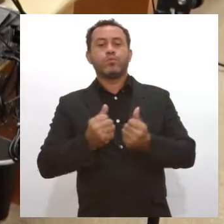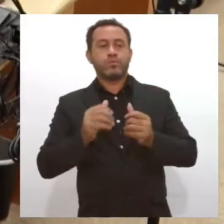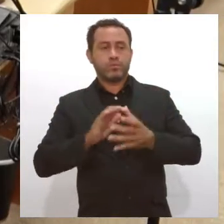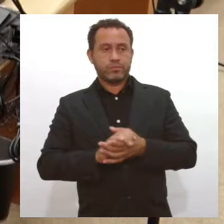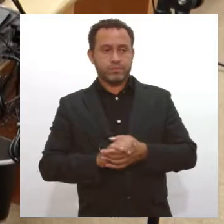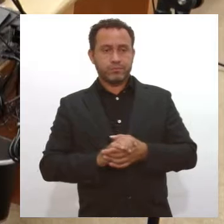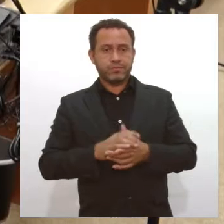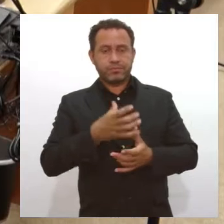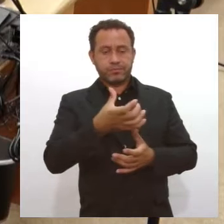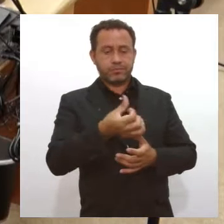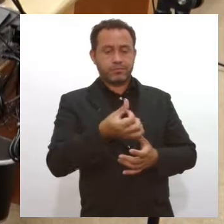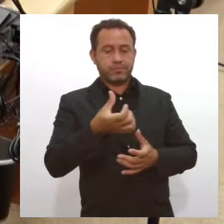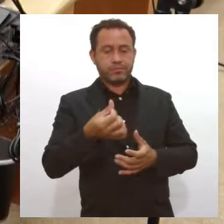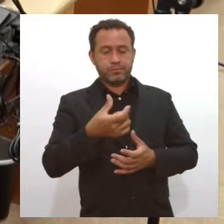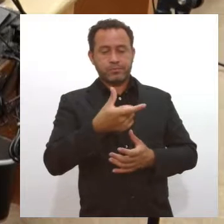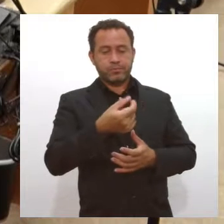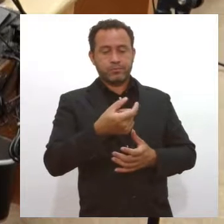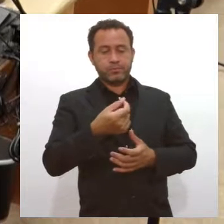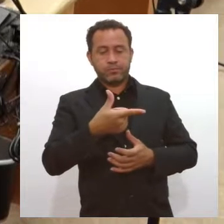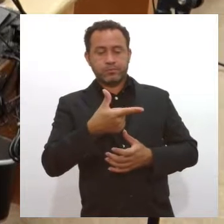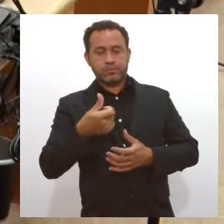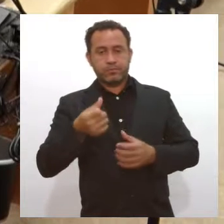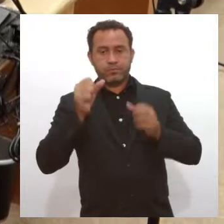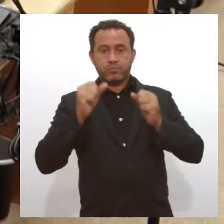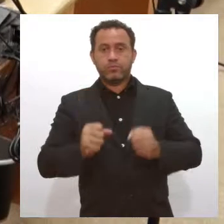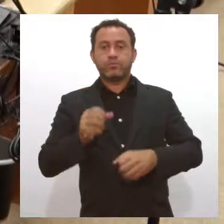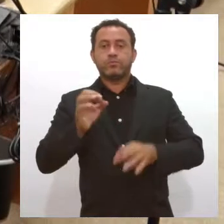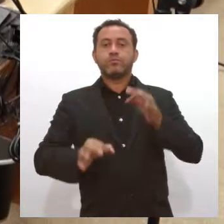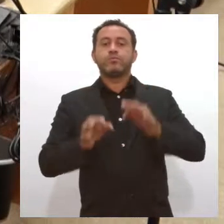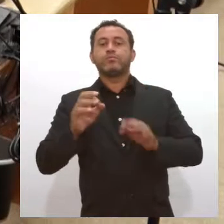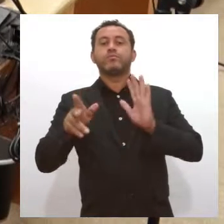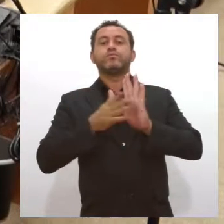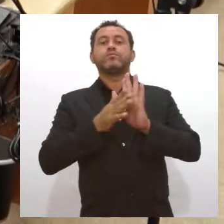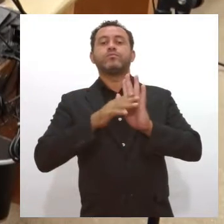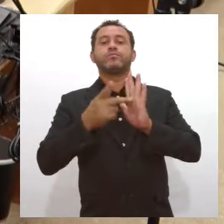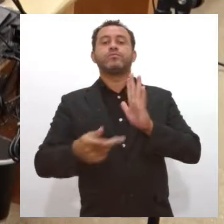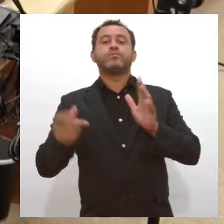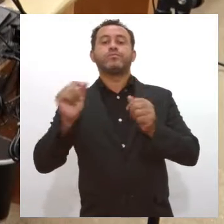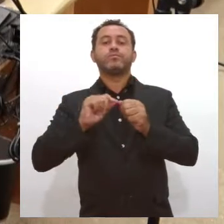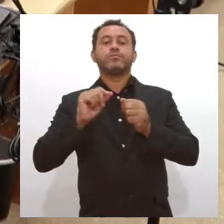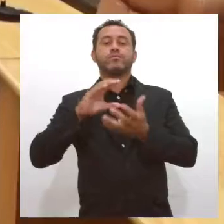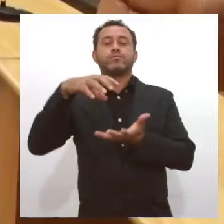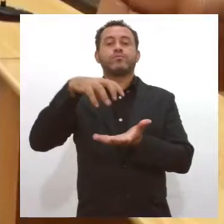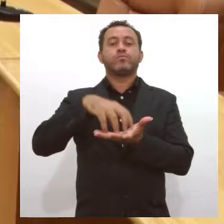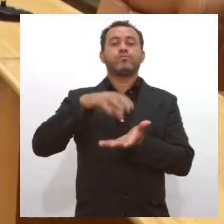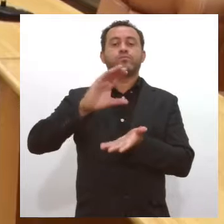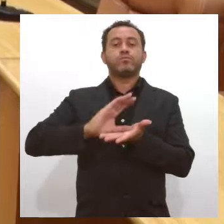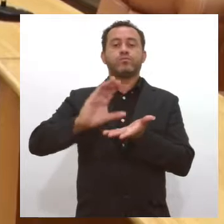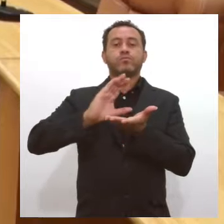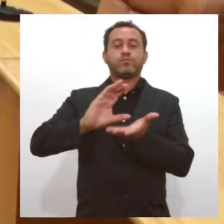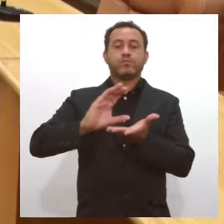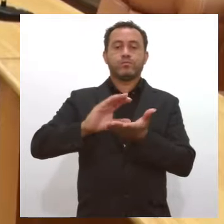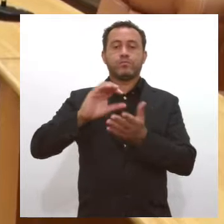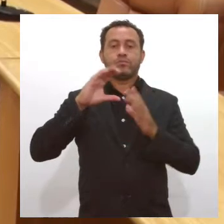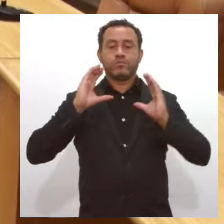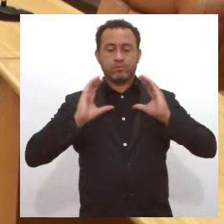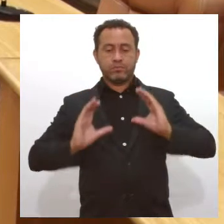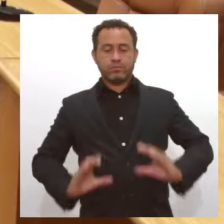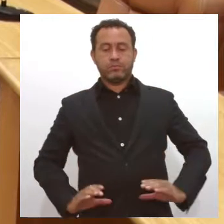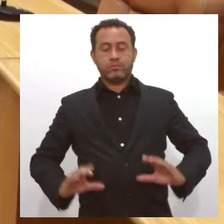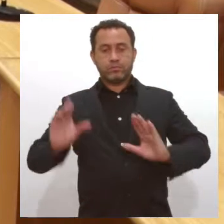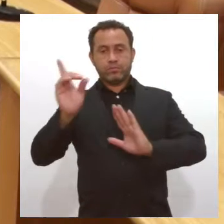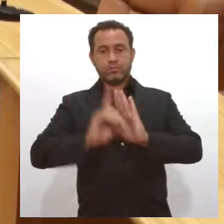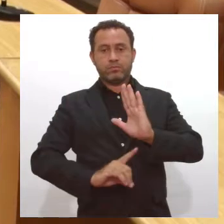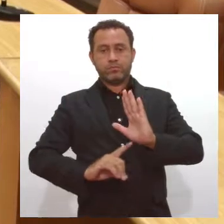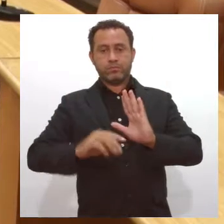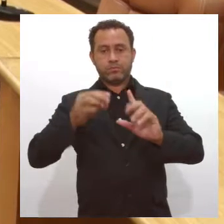número 66 de 2021, o Poder Executivo propõe a criação do Conselho Estadual de Promoção da Cidadania e Direito de